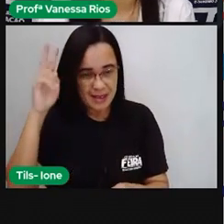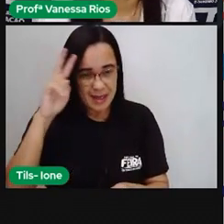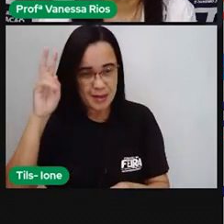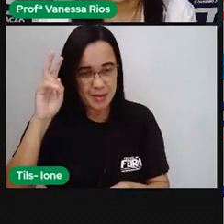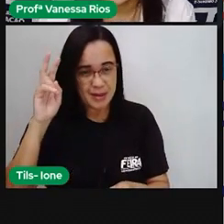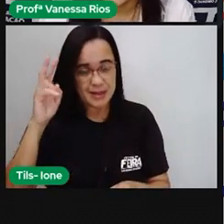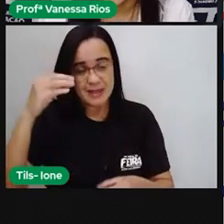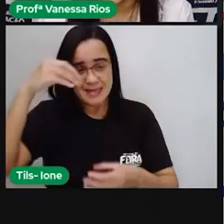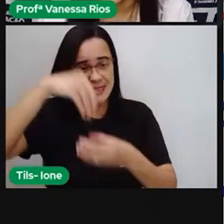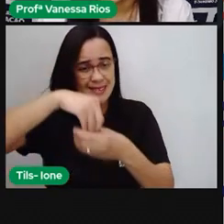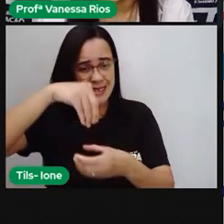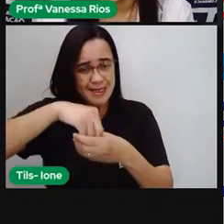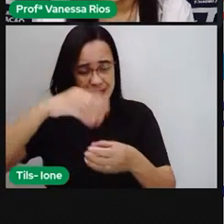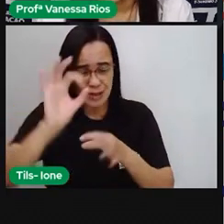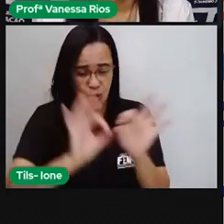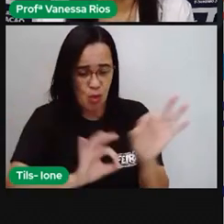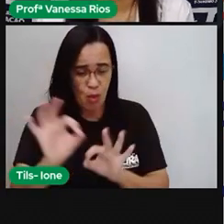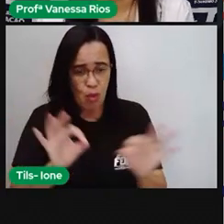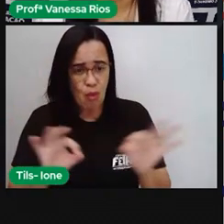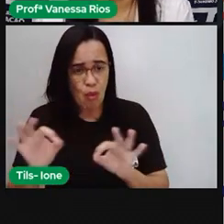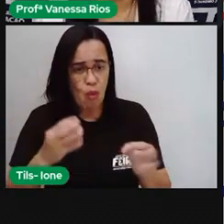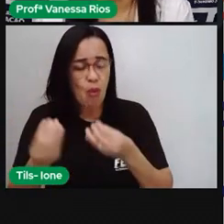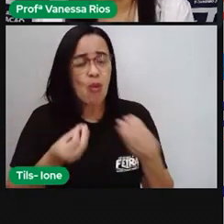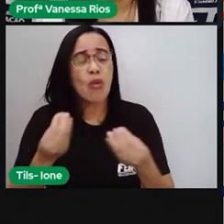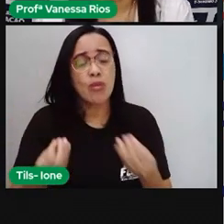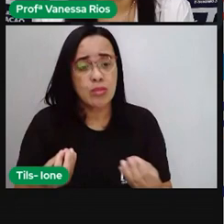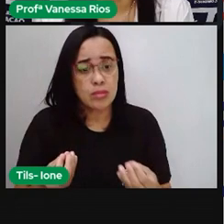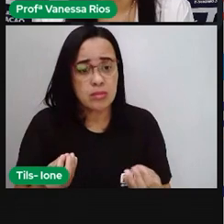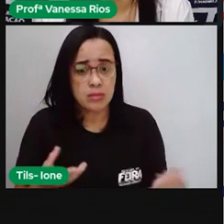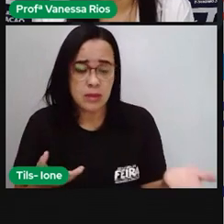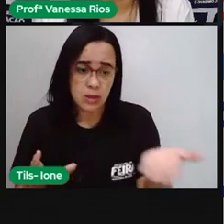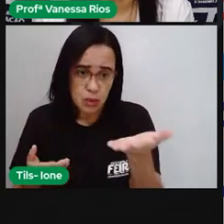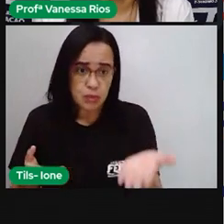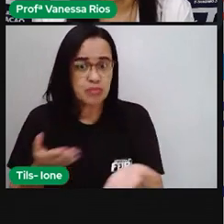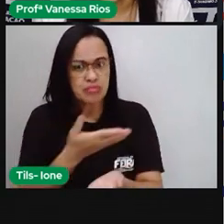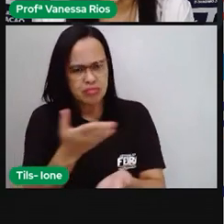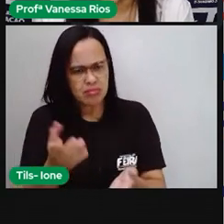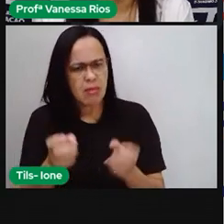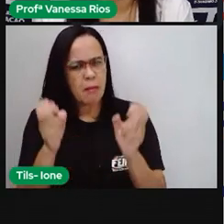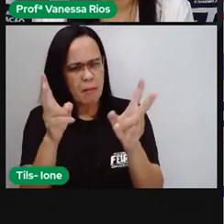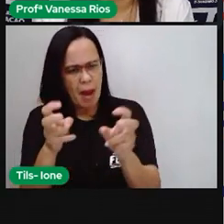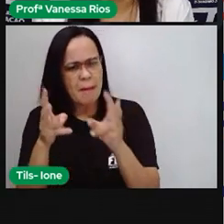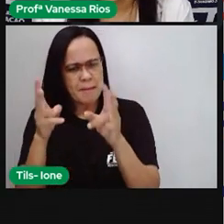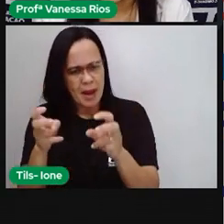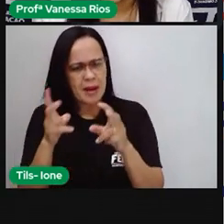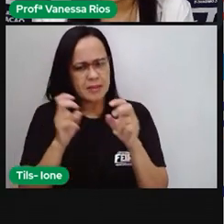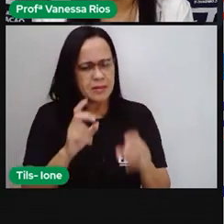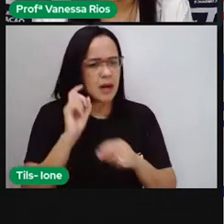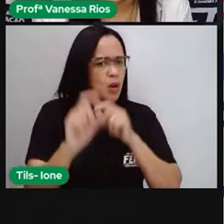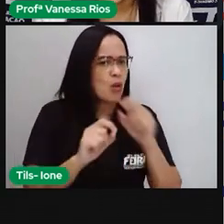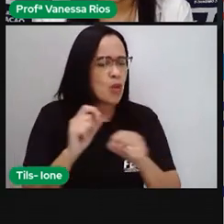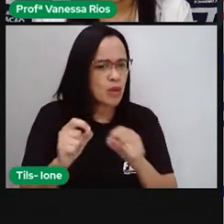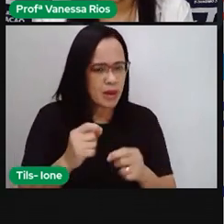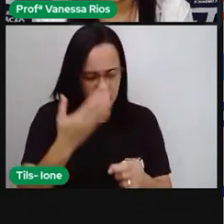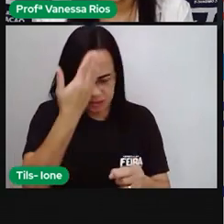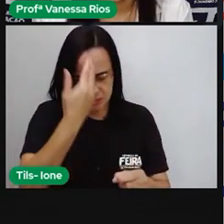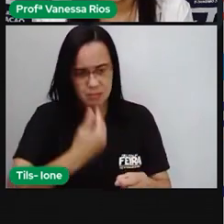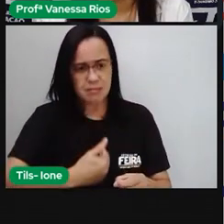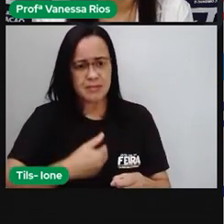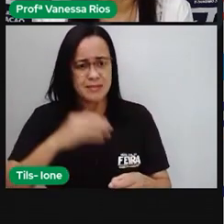dentro do nosso corpo. Vocês acham aí que por dentro do nosso corpo existe simetria?